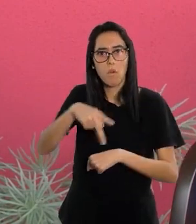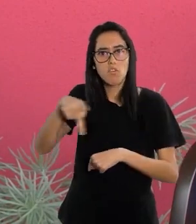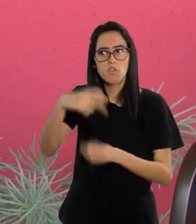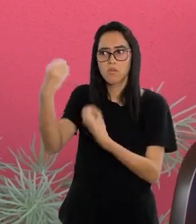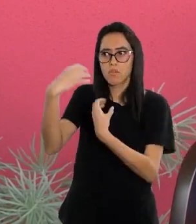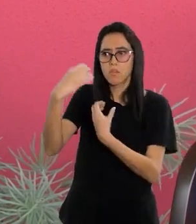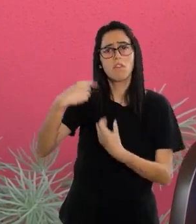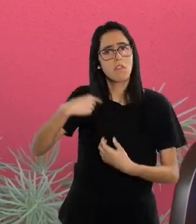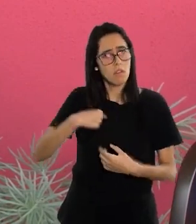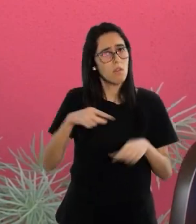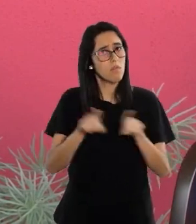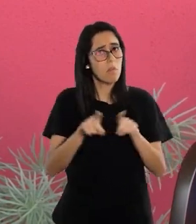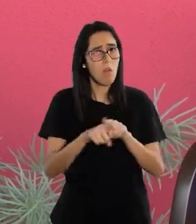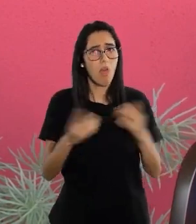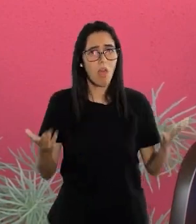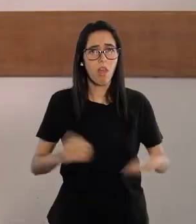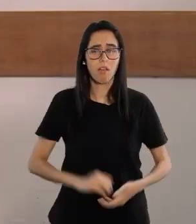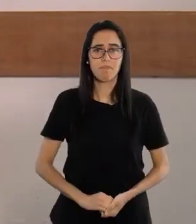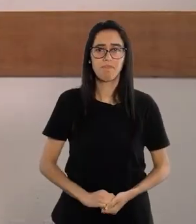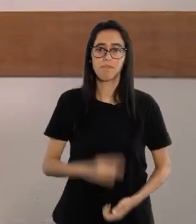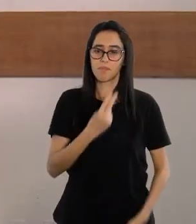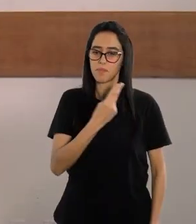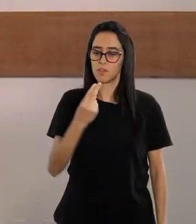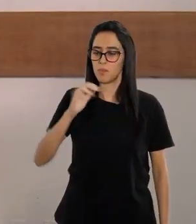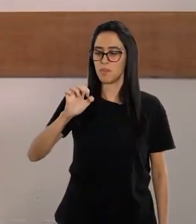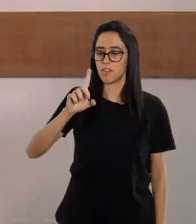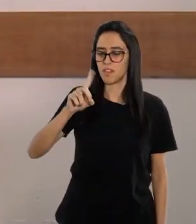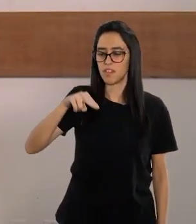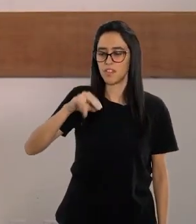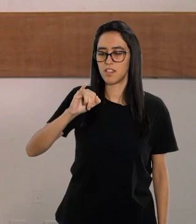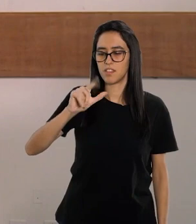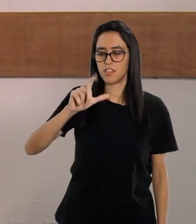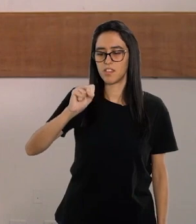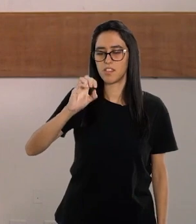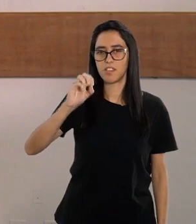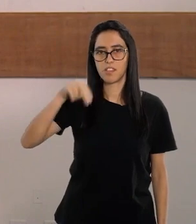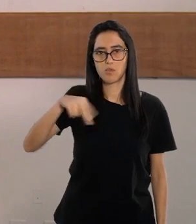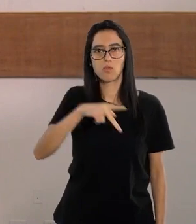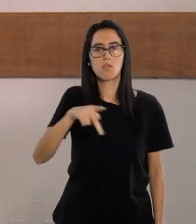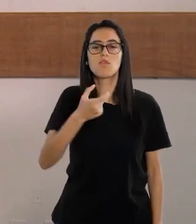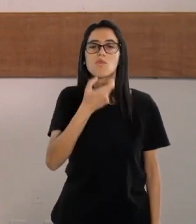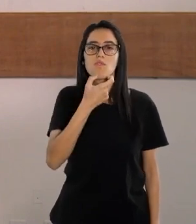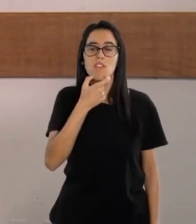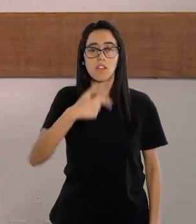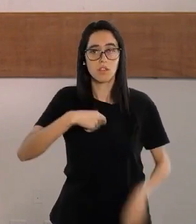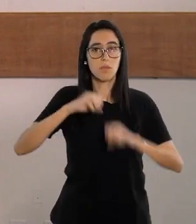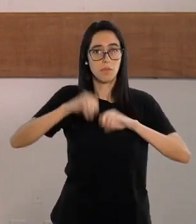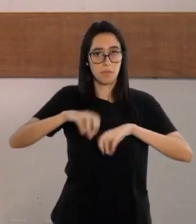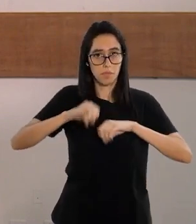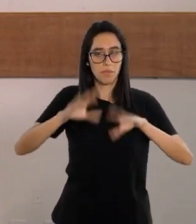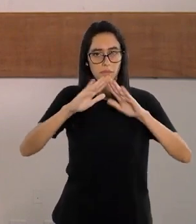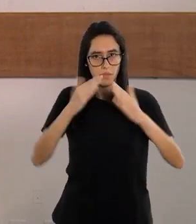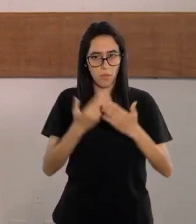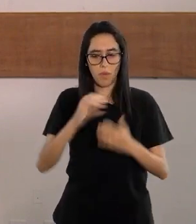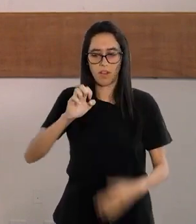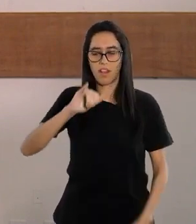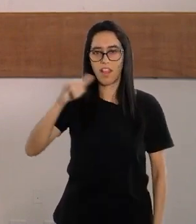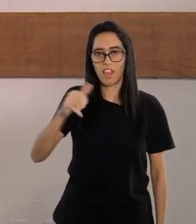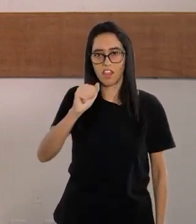aqui hoje, por que não? Eu sou professora Ednilson. Eu sou professora de inglês e eu dou aula na Eixa